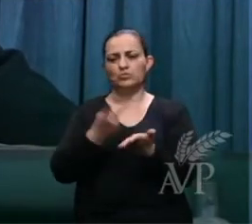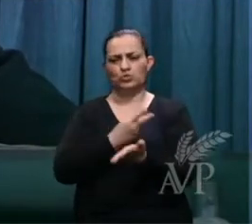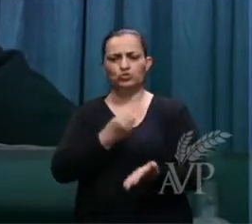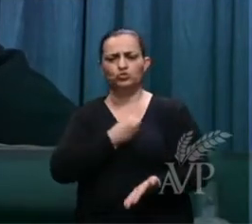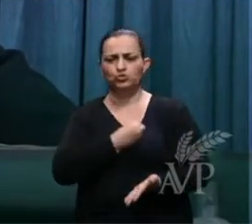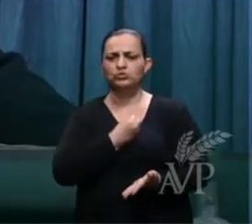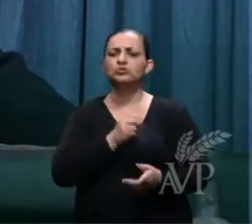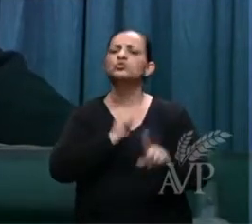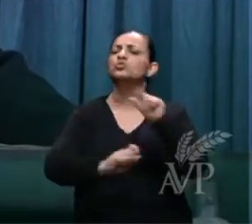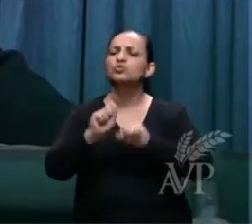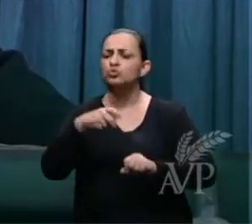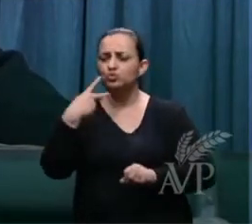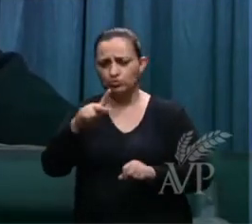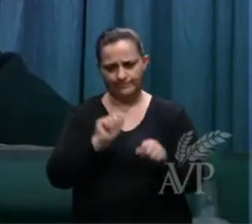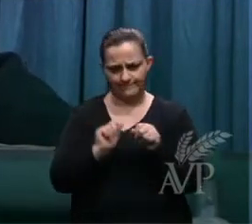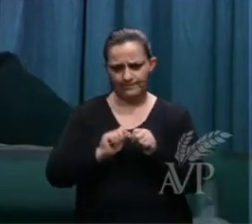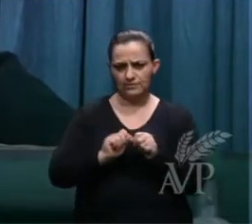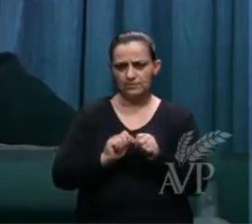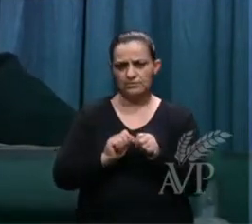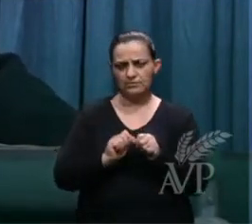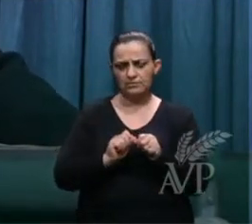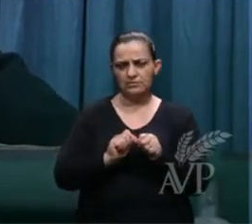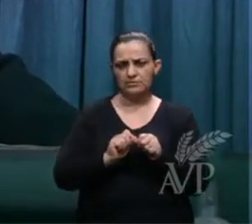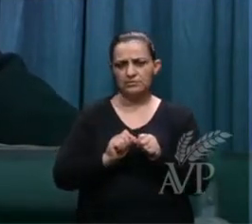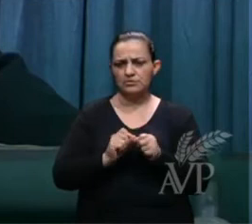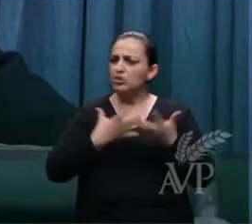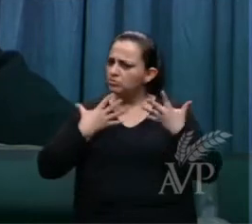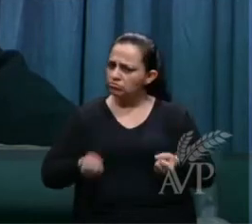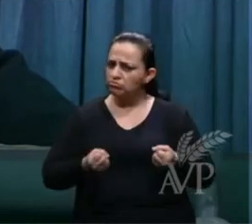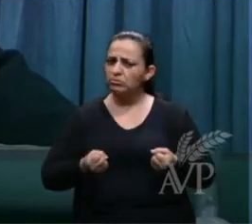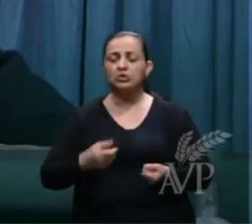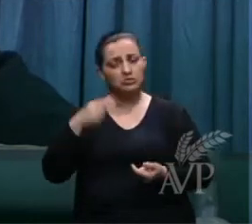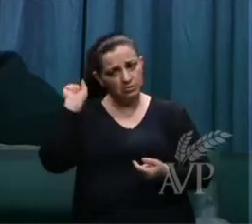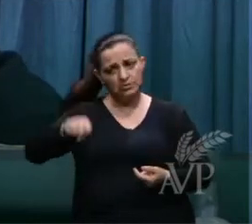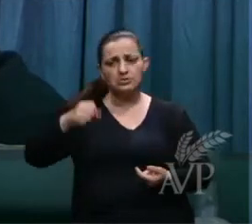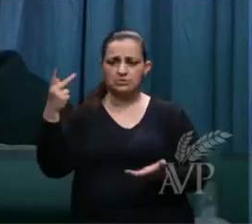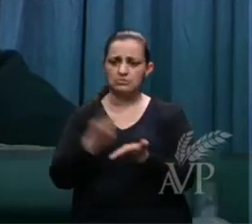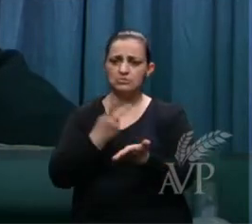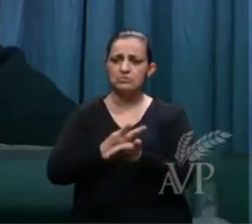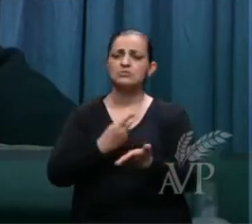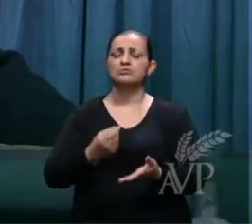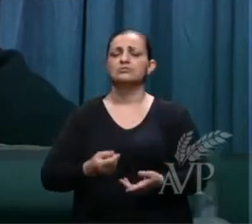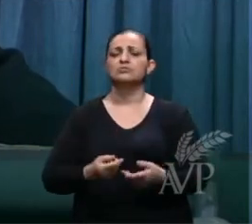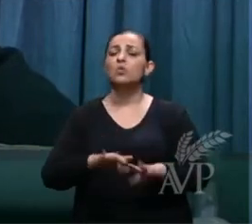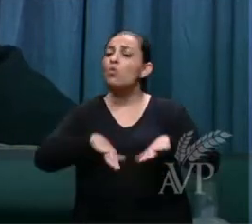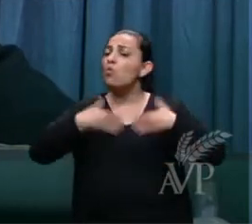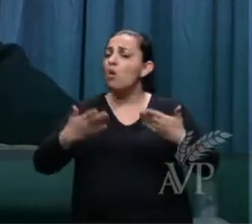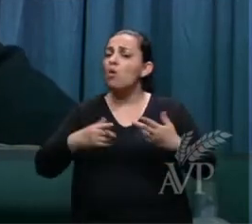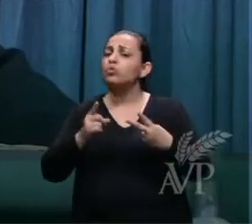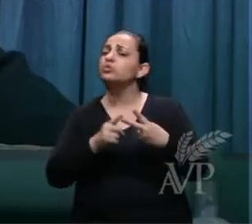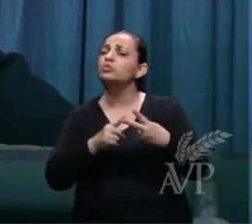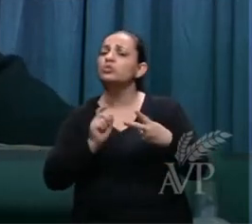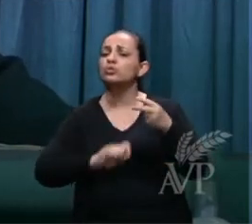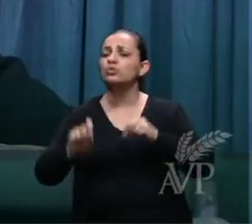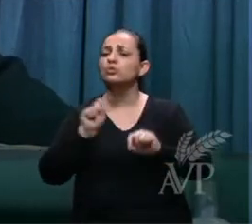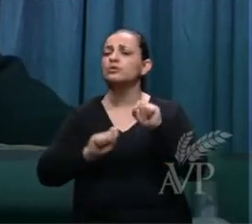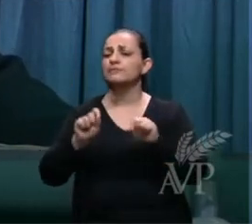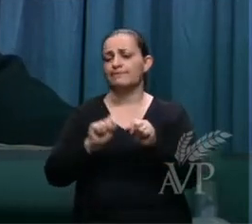o que é que você vai fazer admitir eu errei qual é o próximo passo